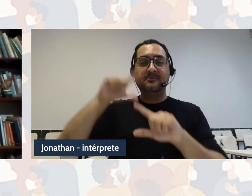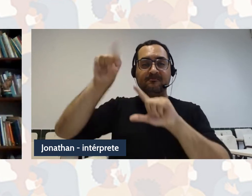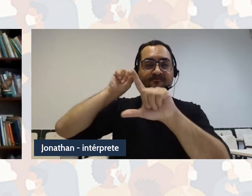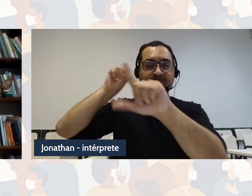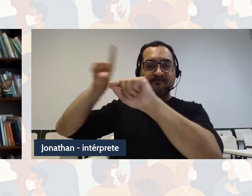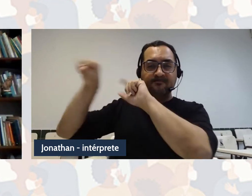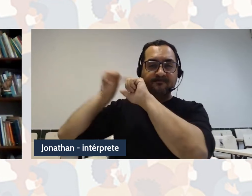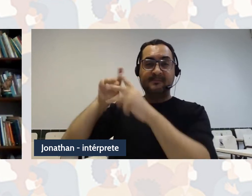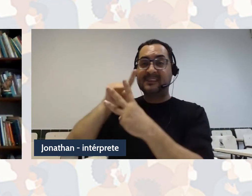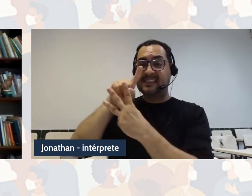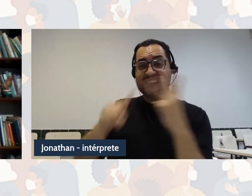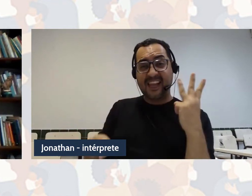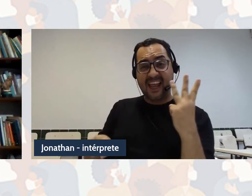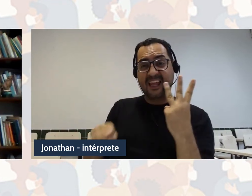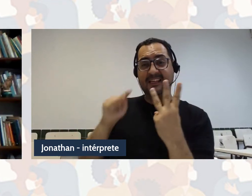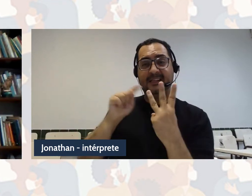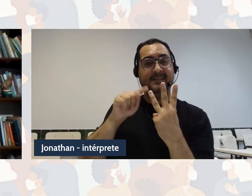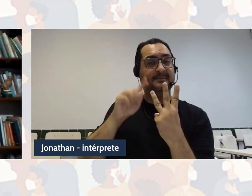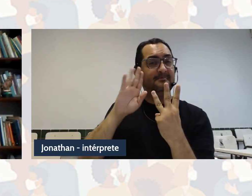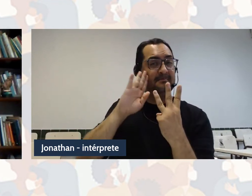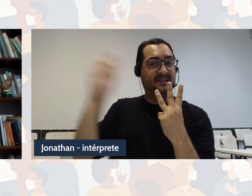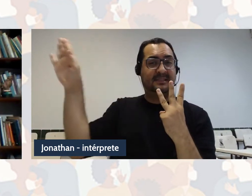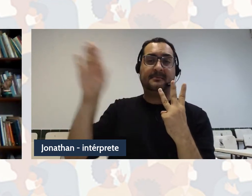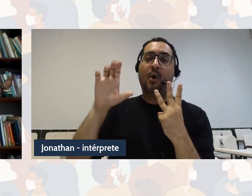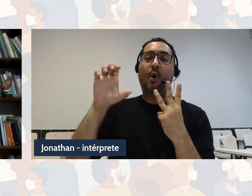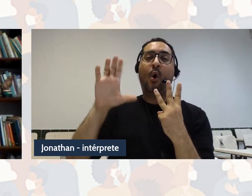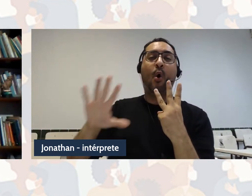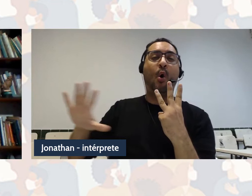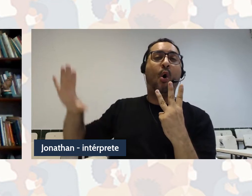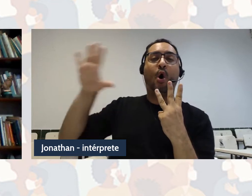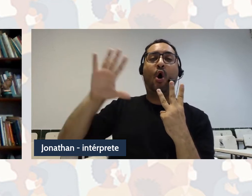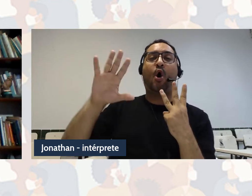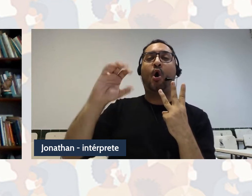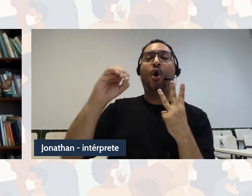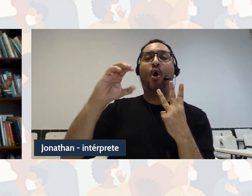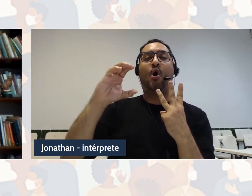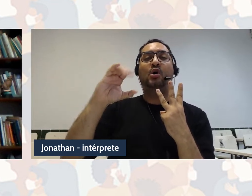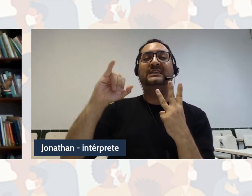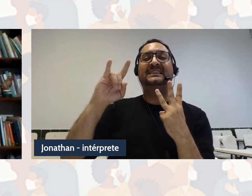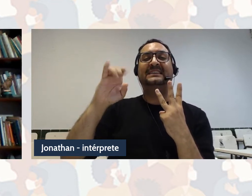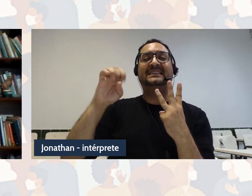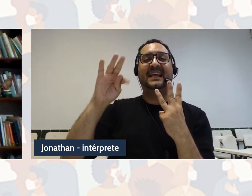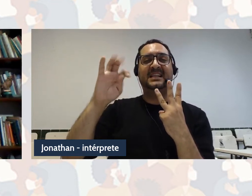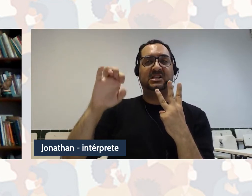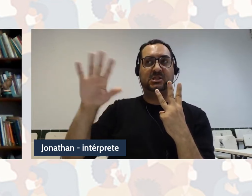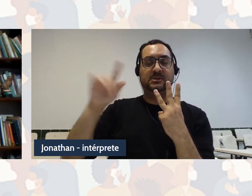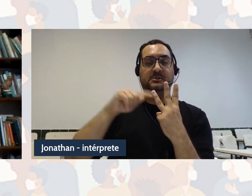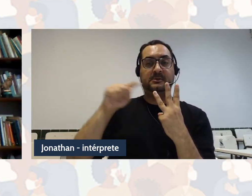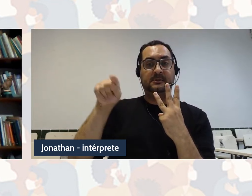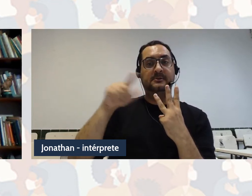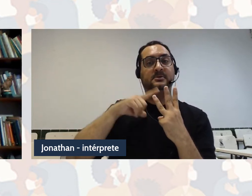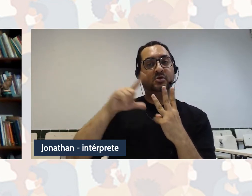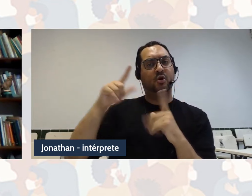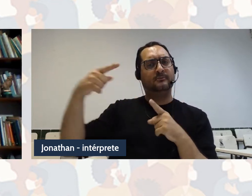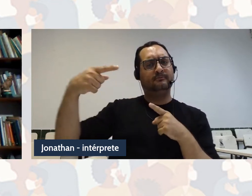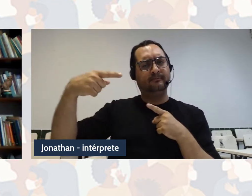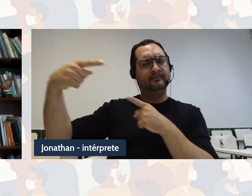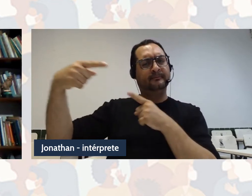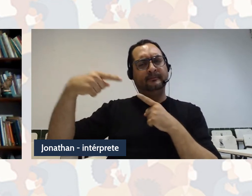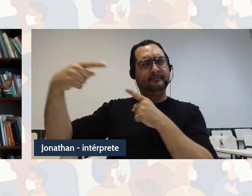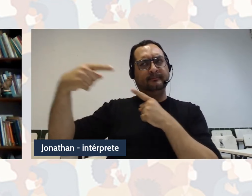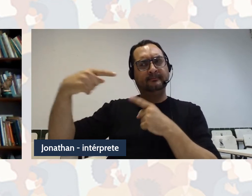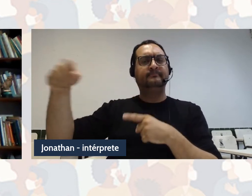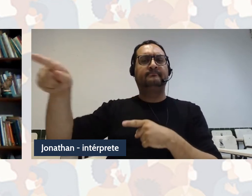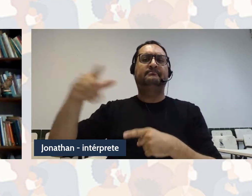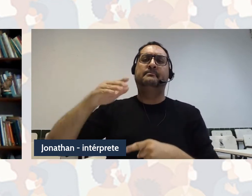são as que a gente tem respeitado até então e contra as quais a gente tem se debelado numa perspectiva de uma